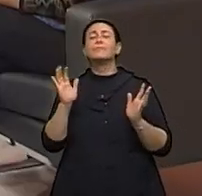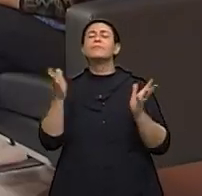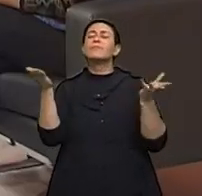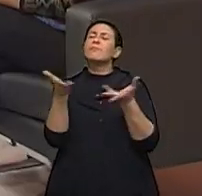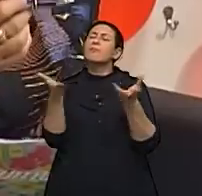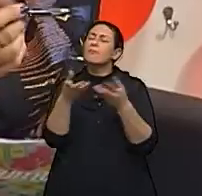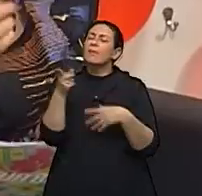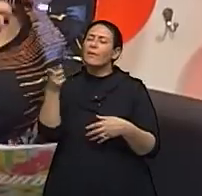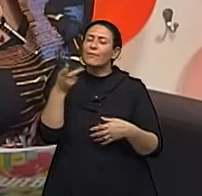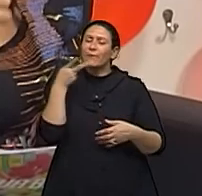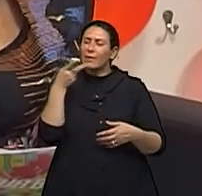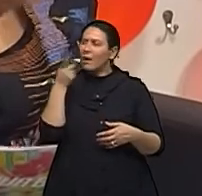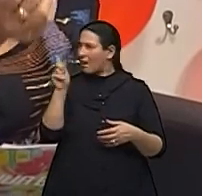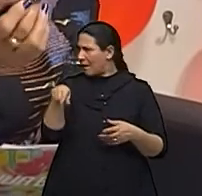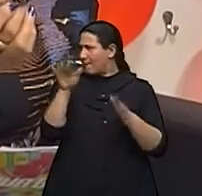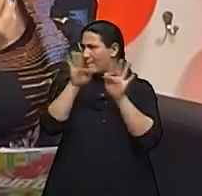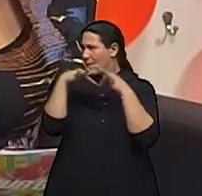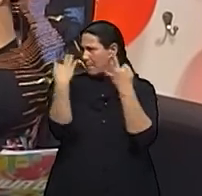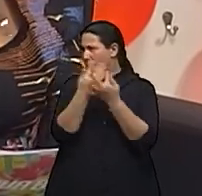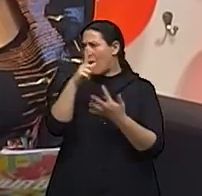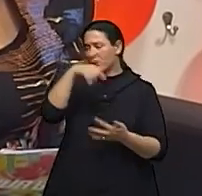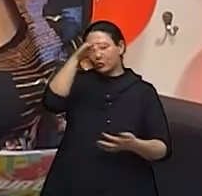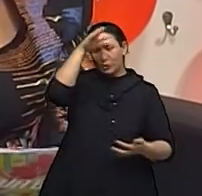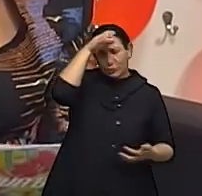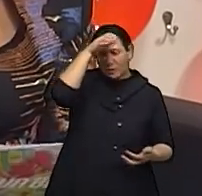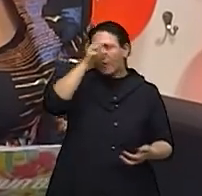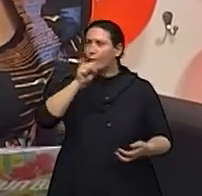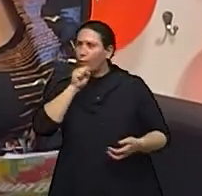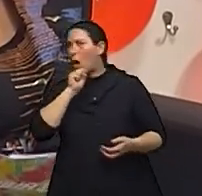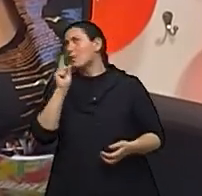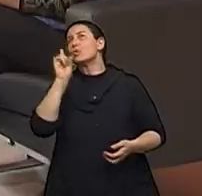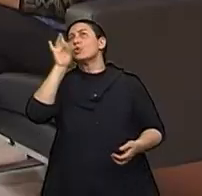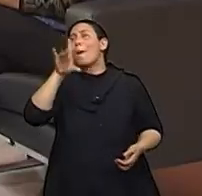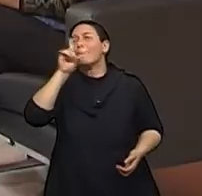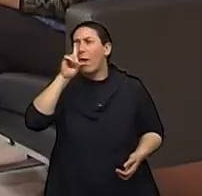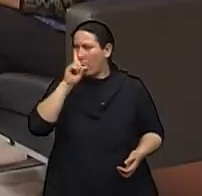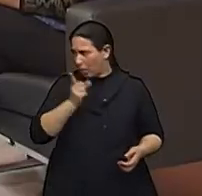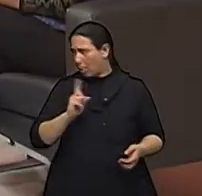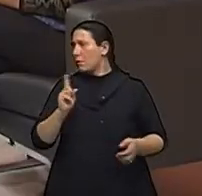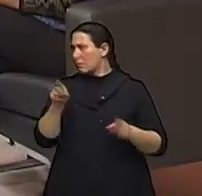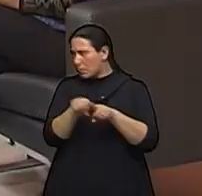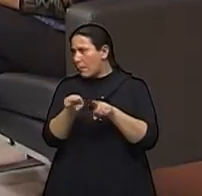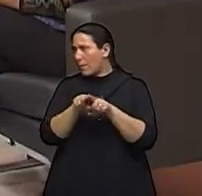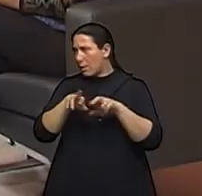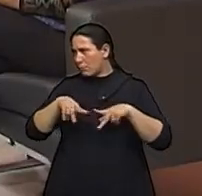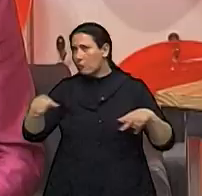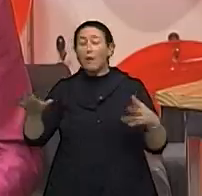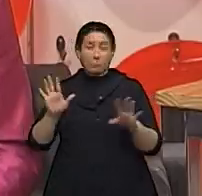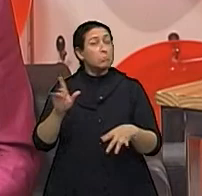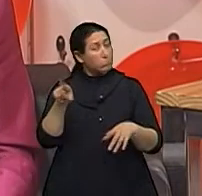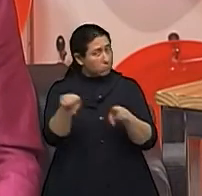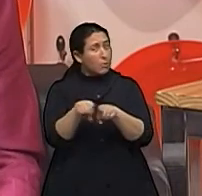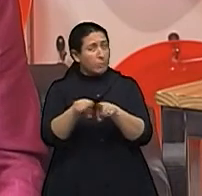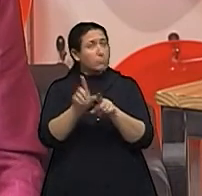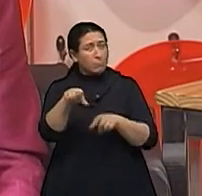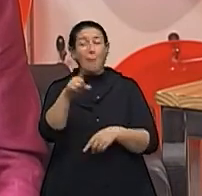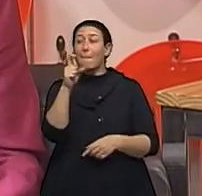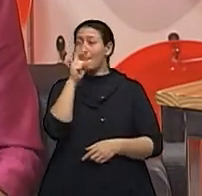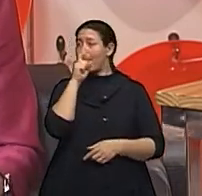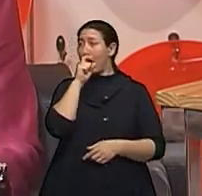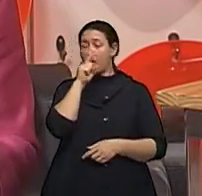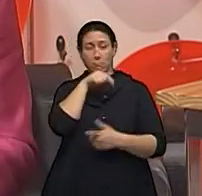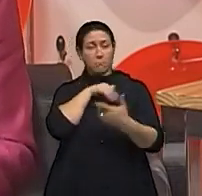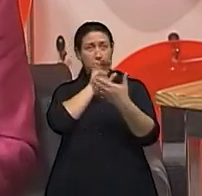doutora, é assim, tia, é avó, não a mãe diretamente, mas... Não, a irmã do pai, por exemplo. Ah,